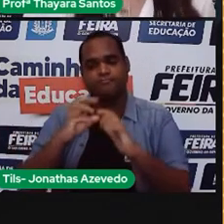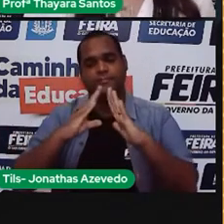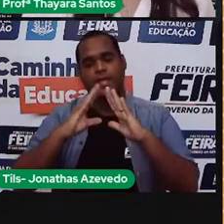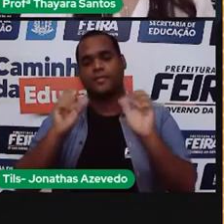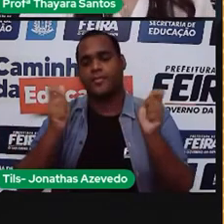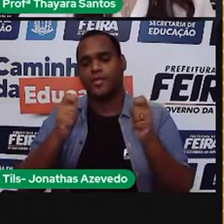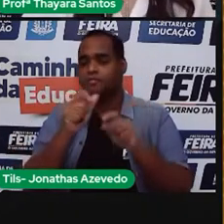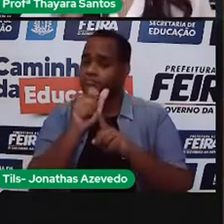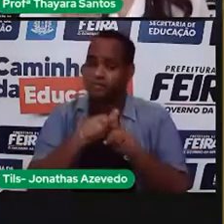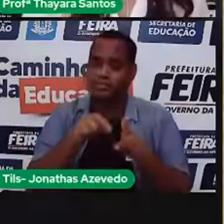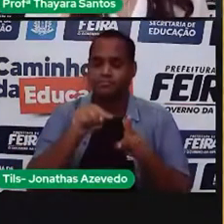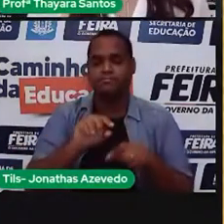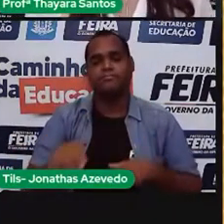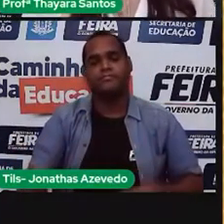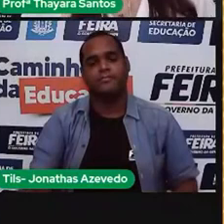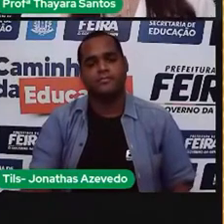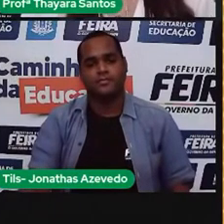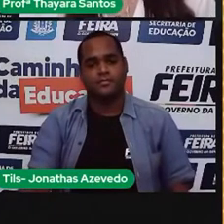naquele mês.